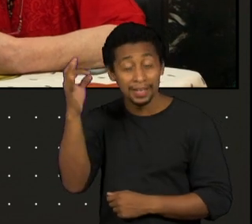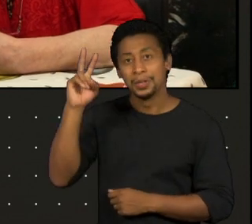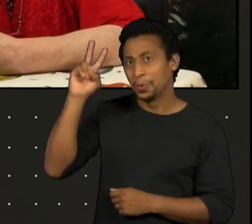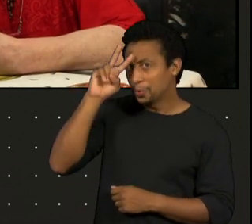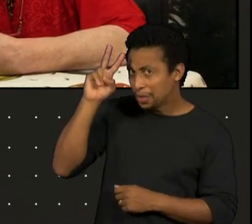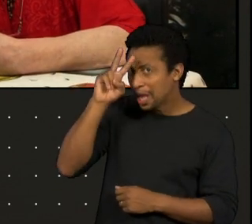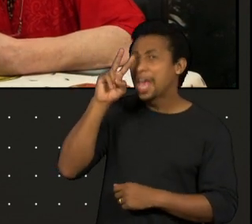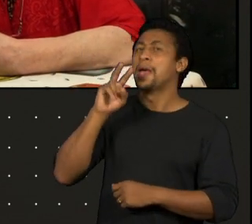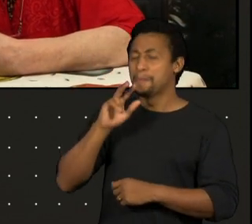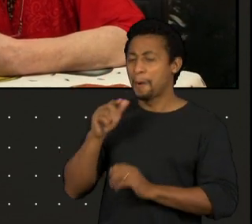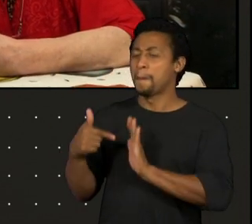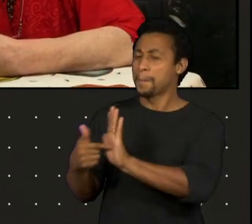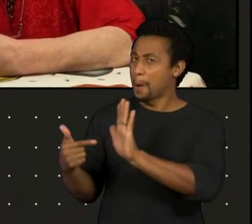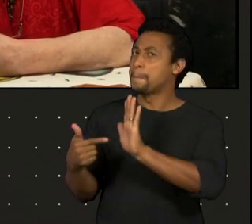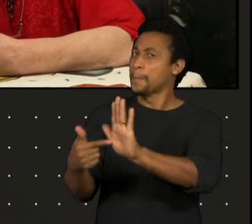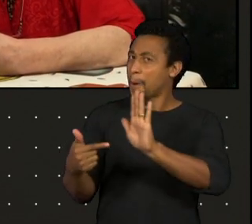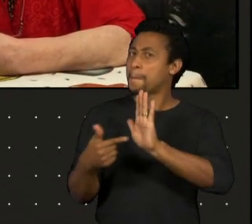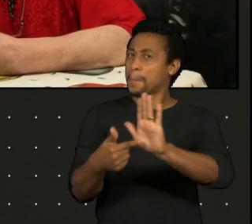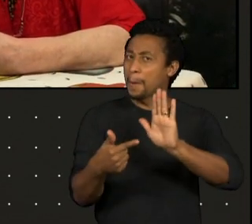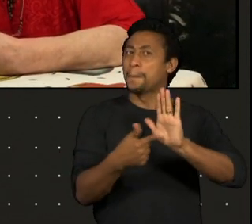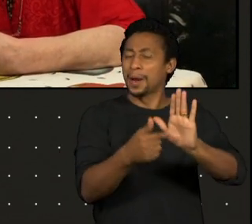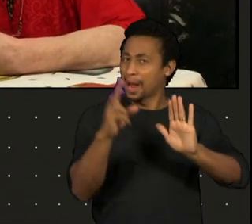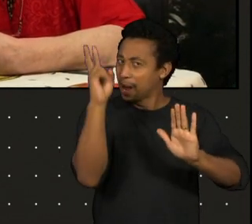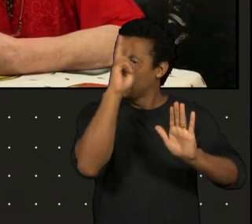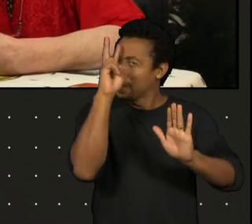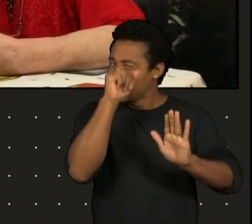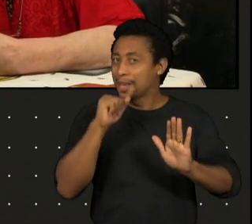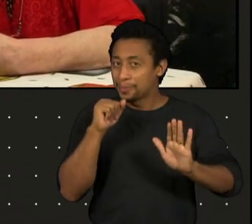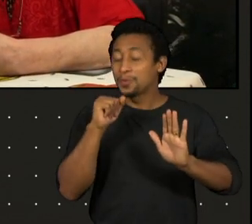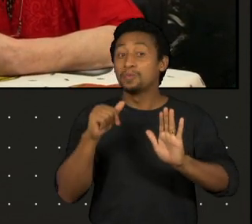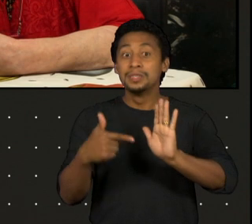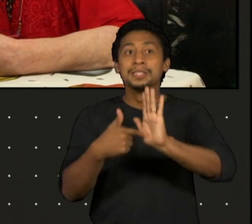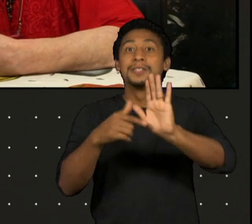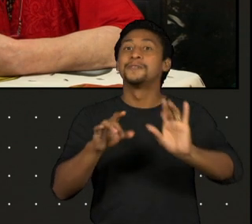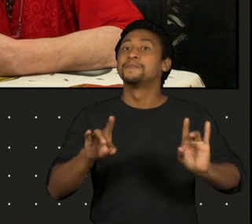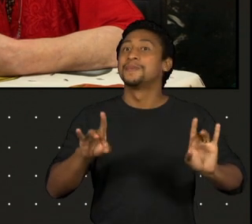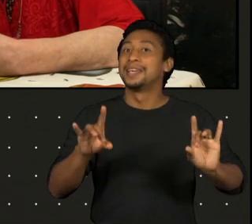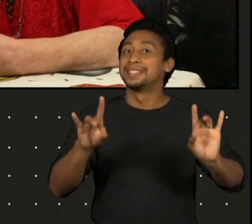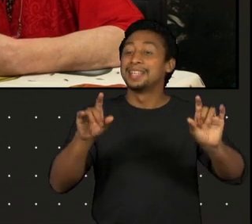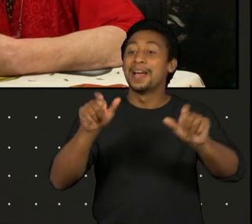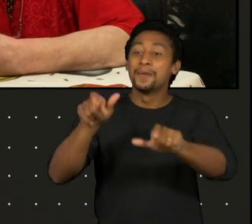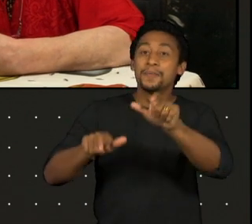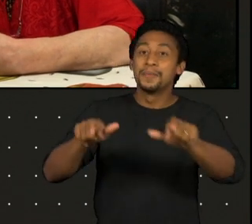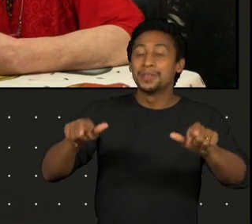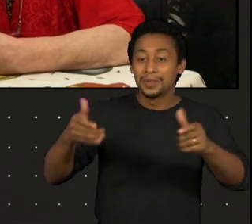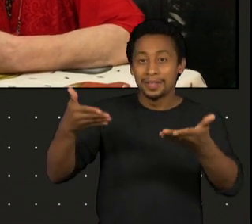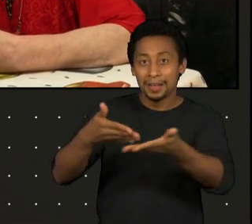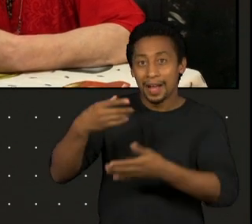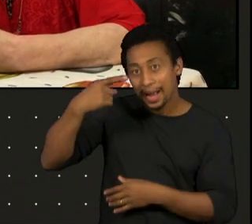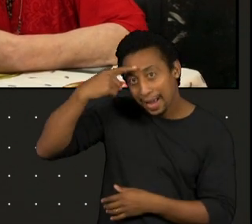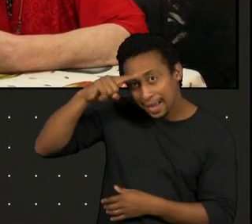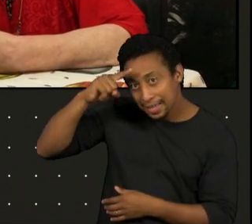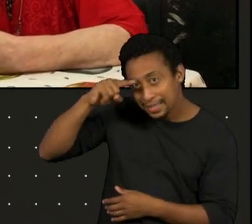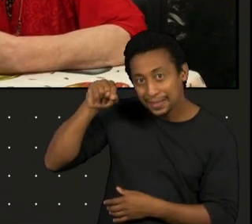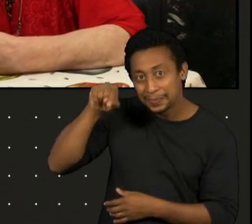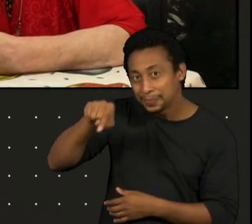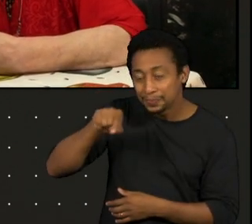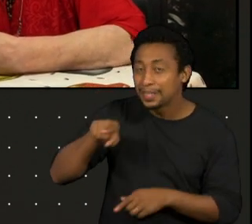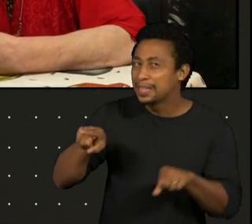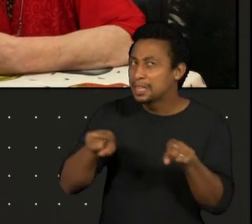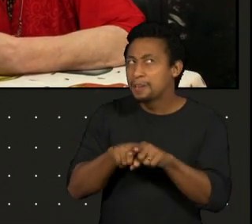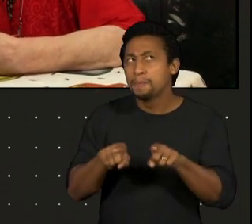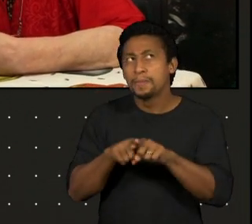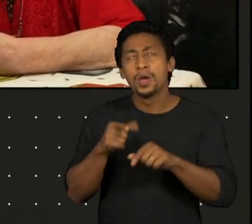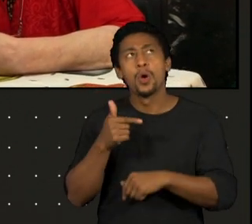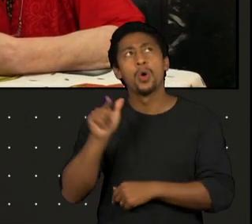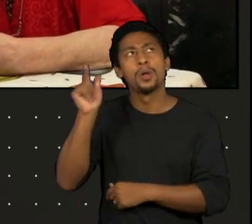memorável apresentação nossa, em que estavam presentes Caetano Veloso, também me lembro de um em que estava